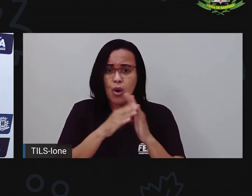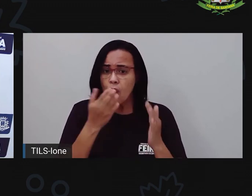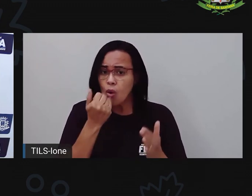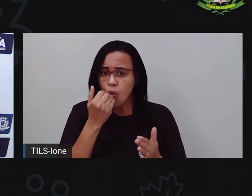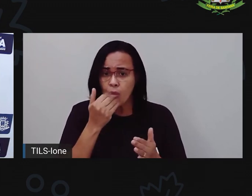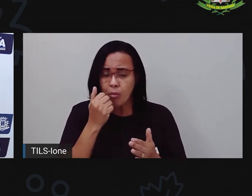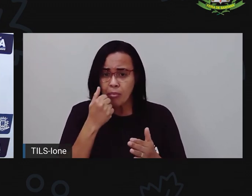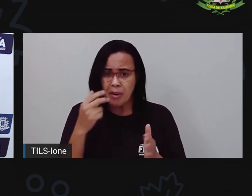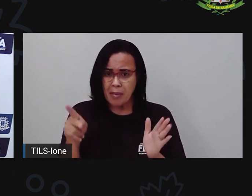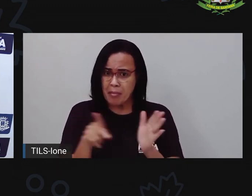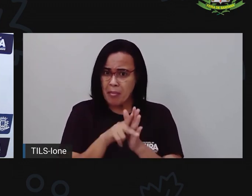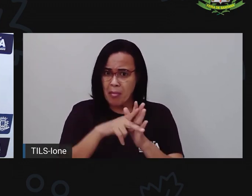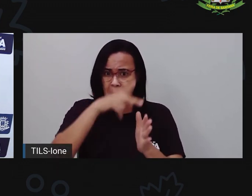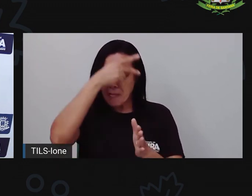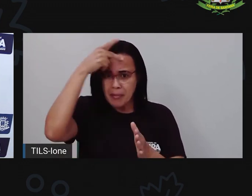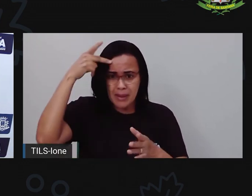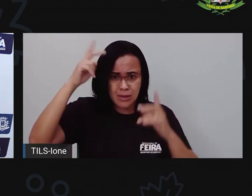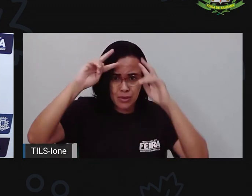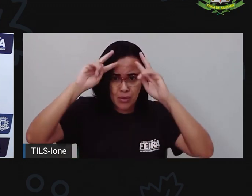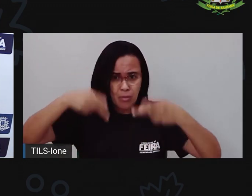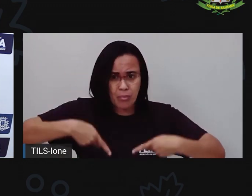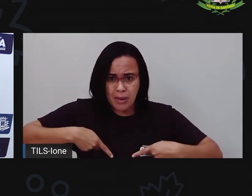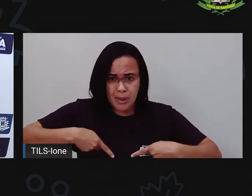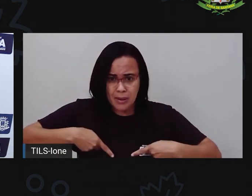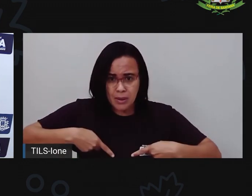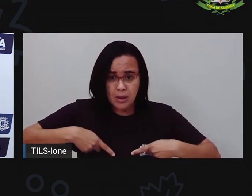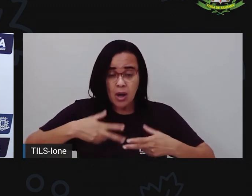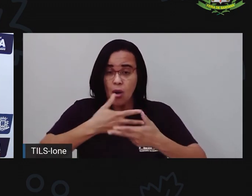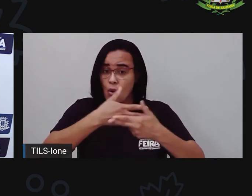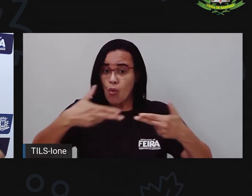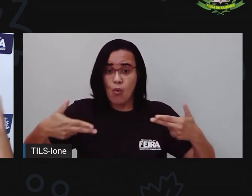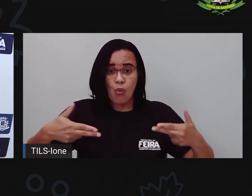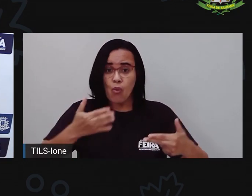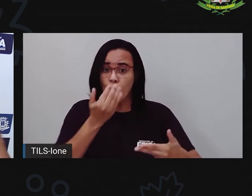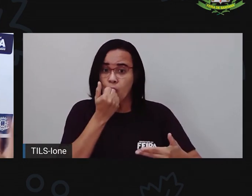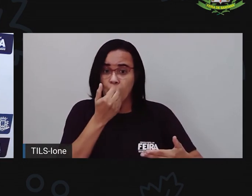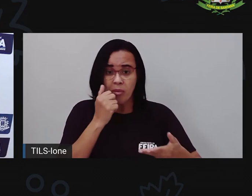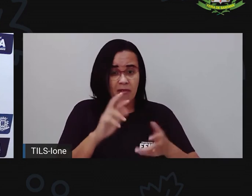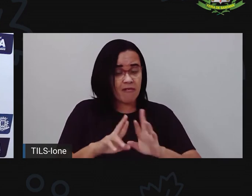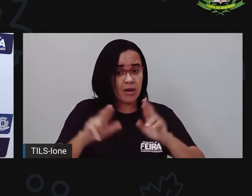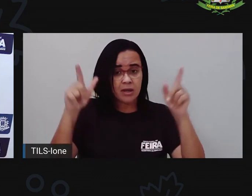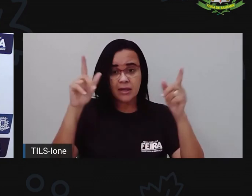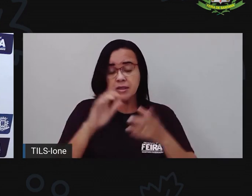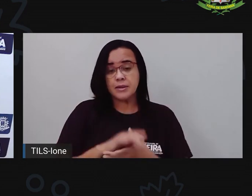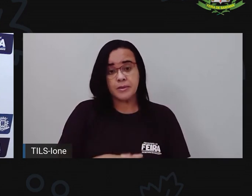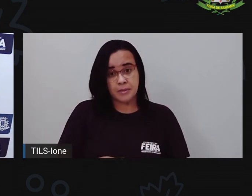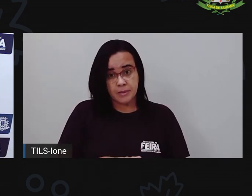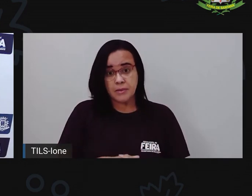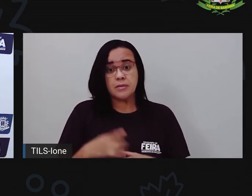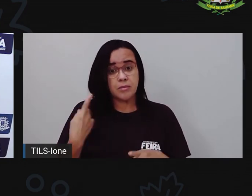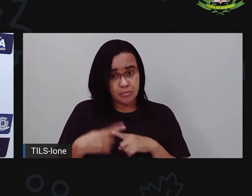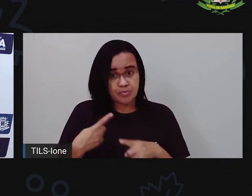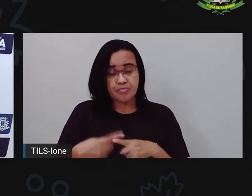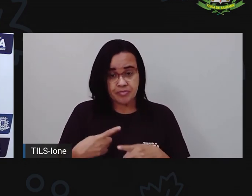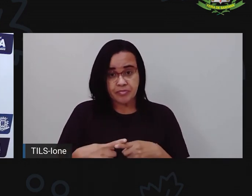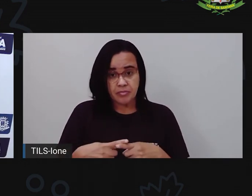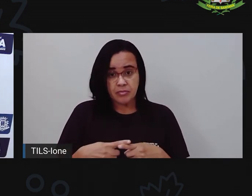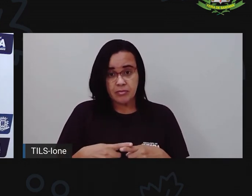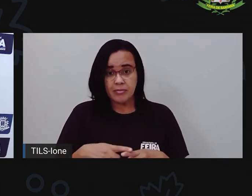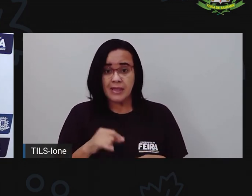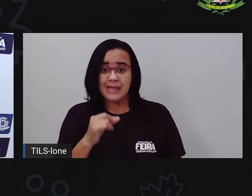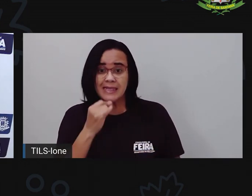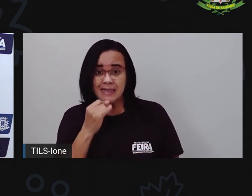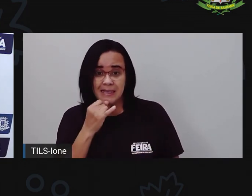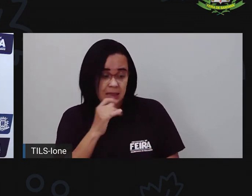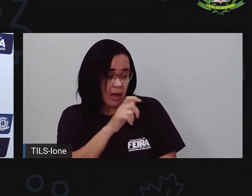acostumados a mexer até na lancheira dos alunos. De tanto que os alunos dão comida da lancheira deles, né? Então, a